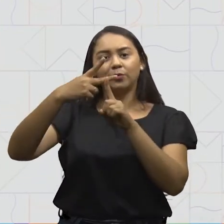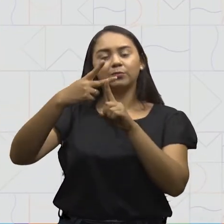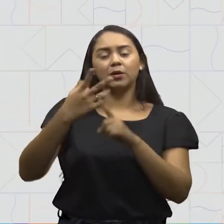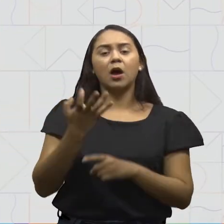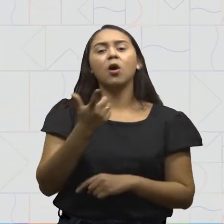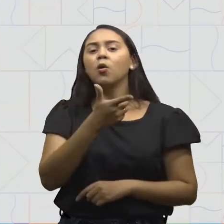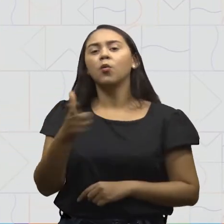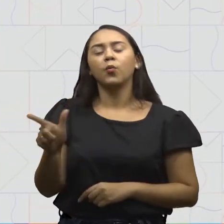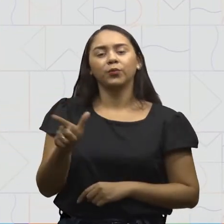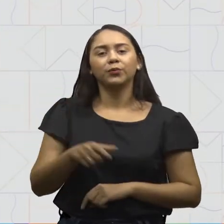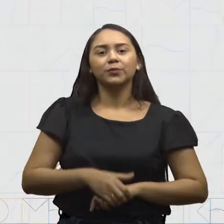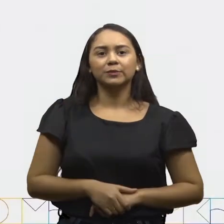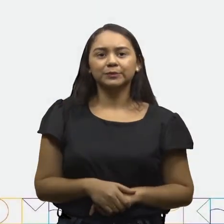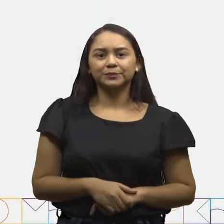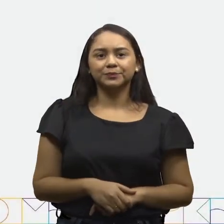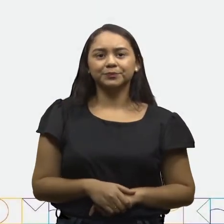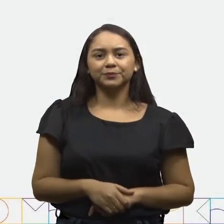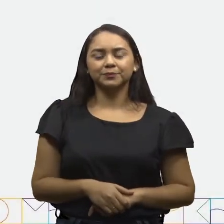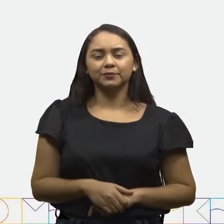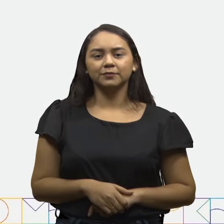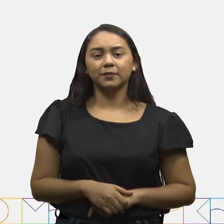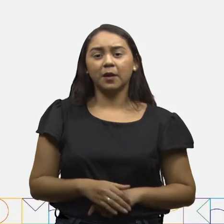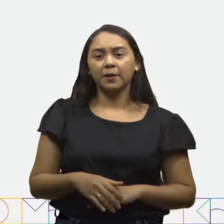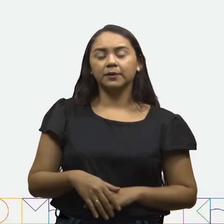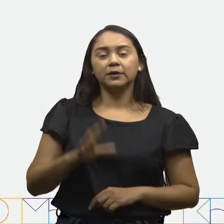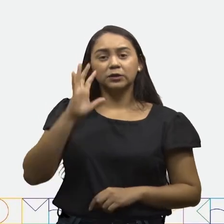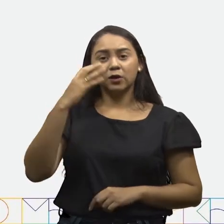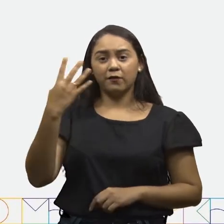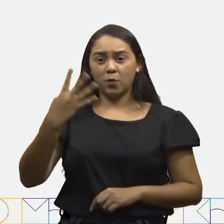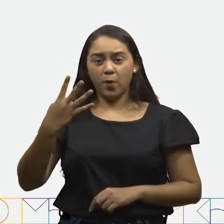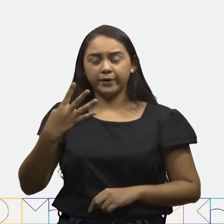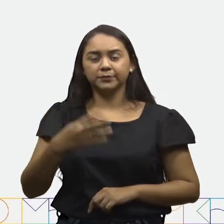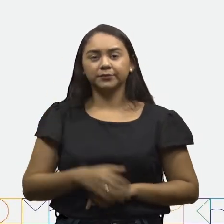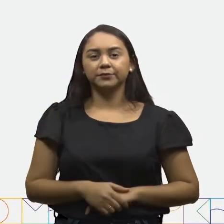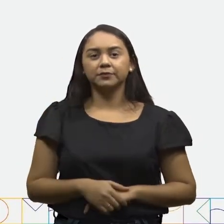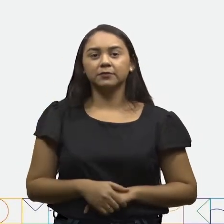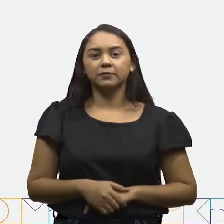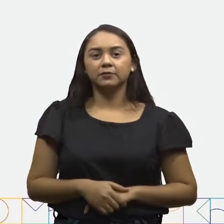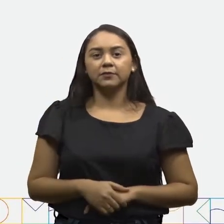Vamos a mais um desafio? Probleminha 4.